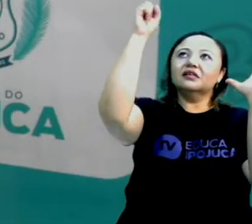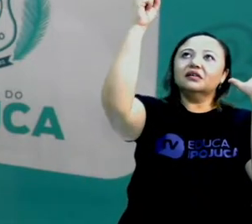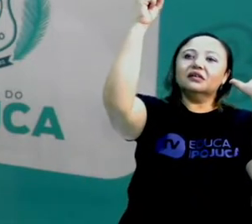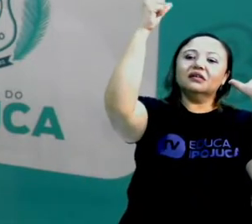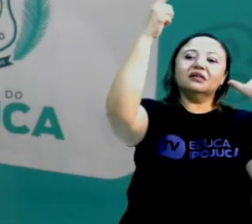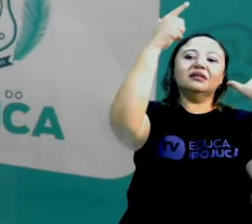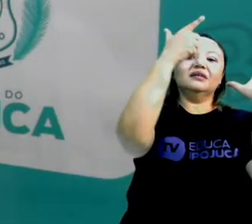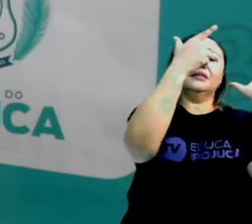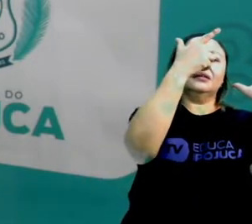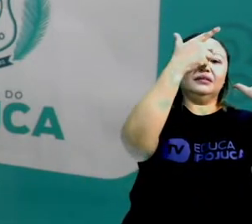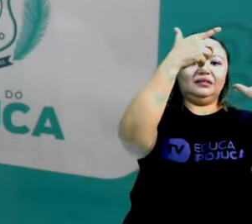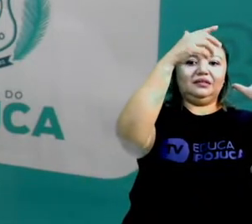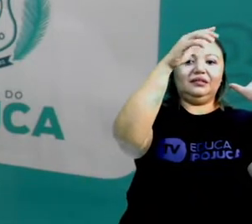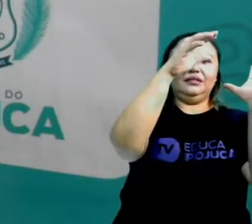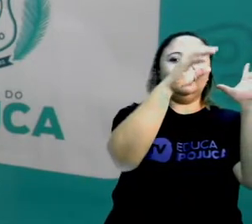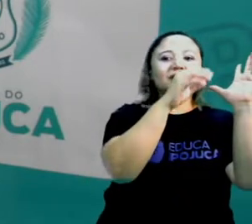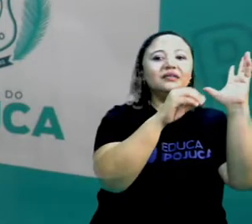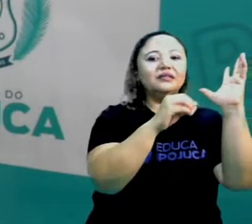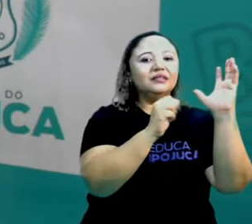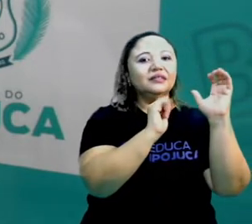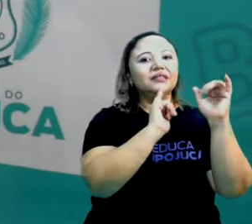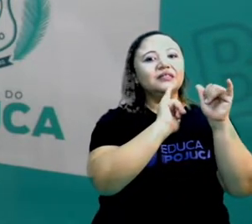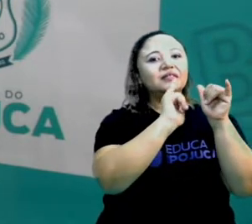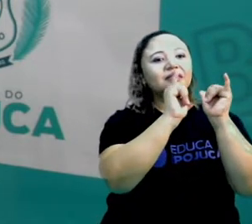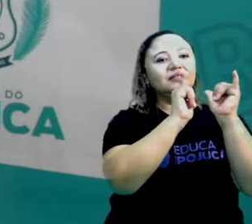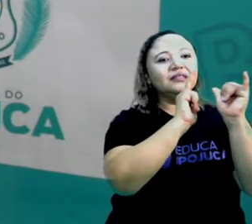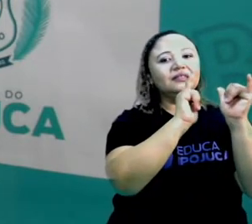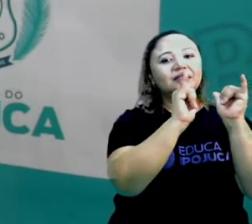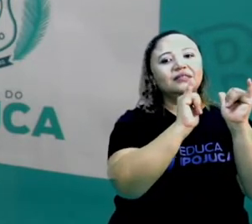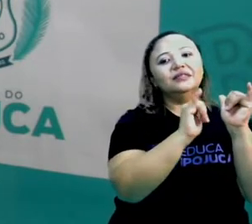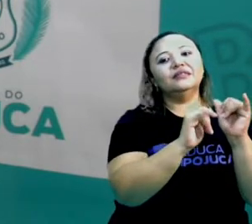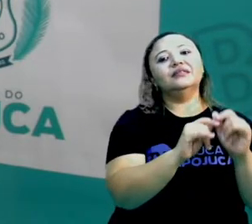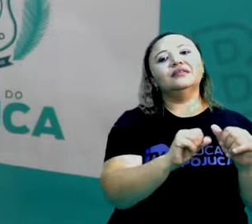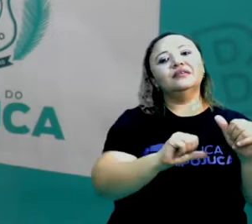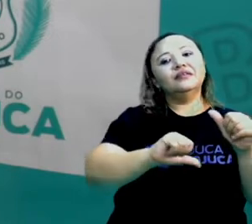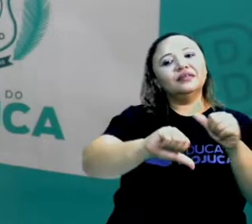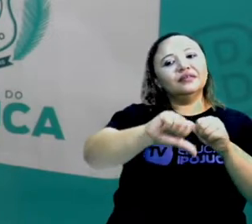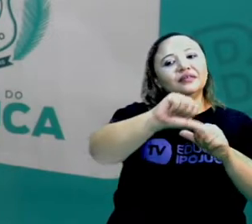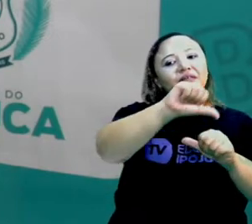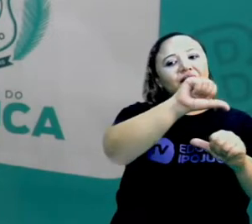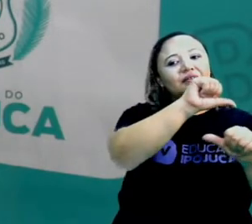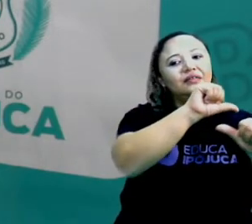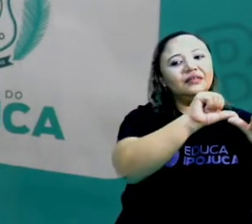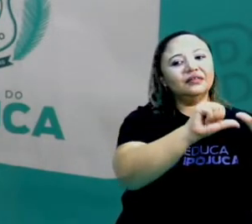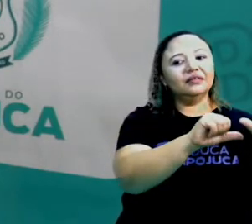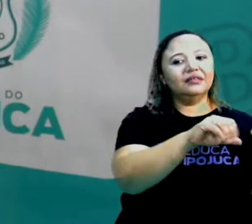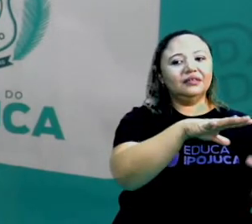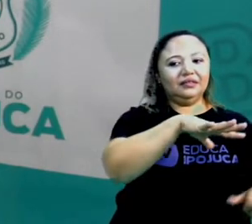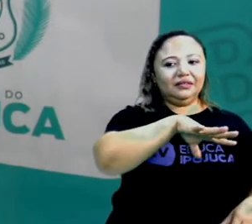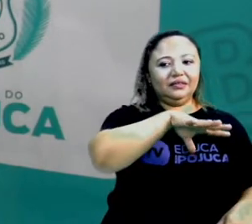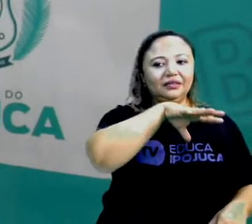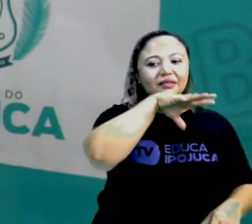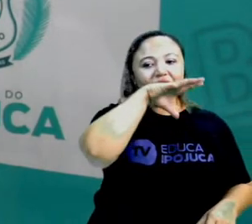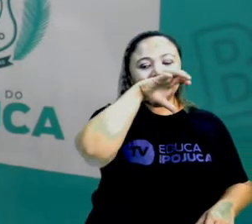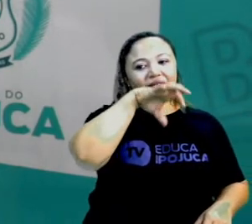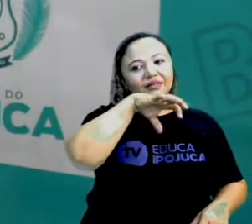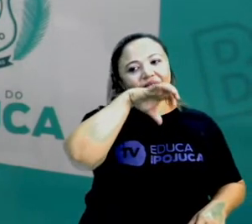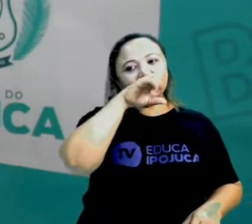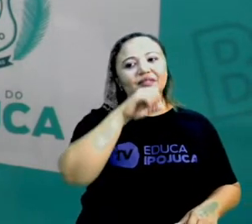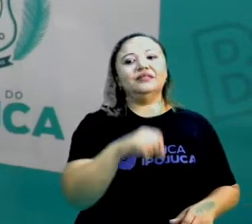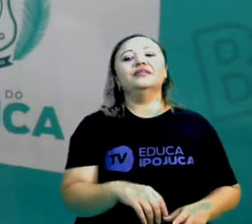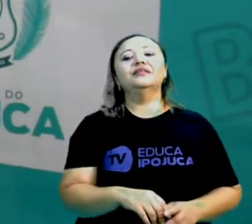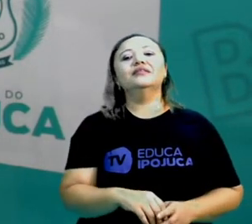luz, forneça energia, que vai transformar em oxigênio através da